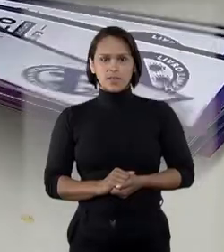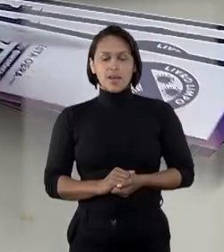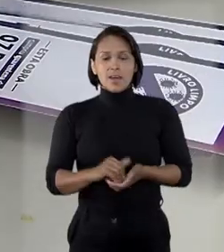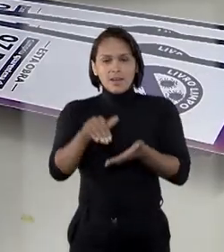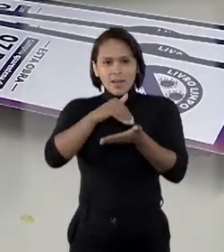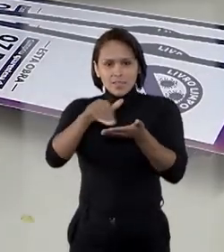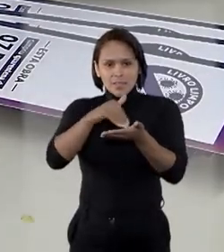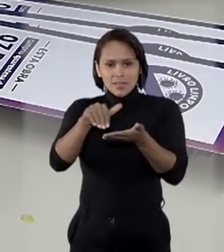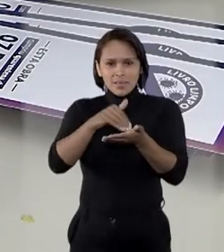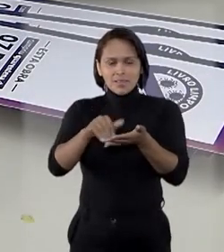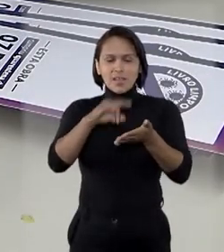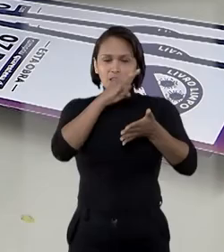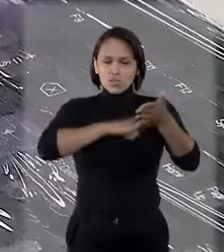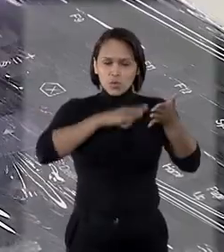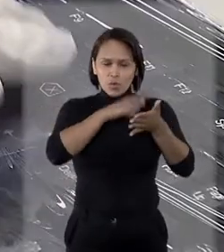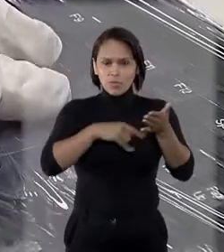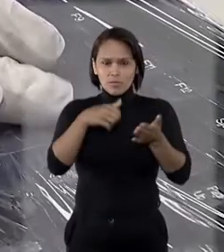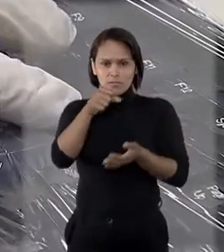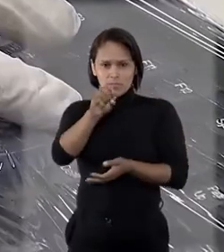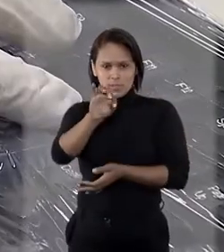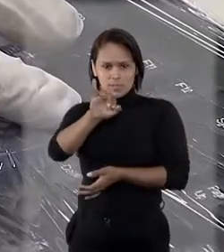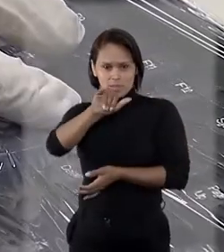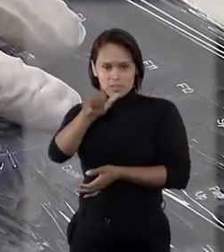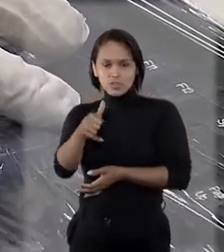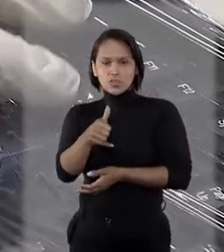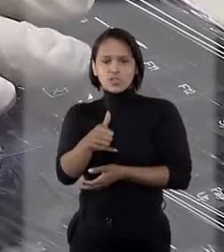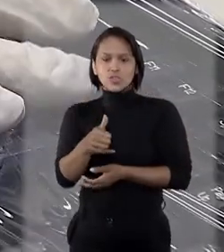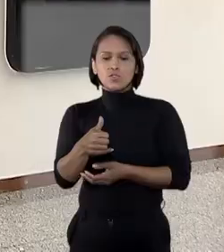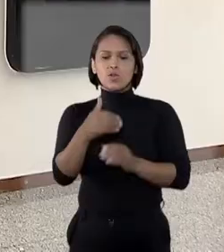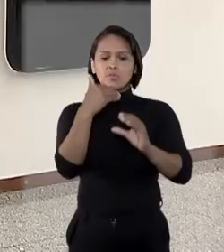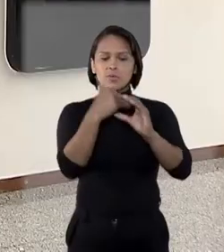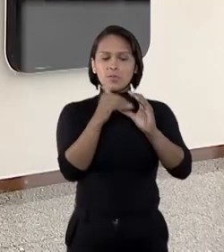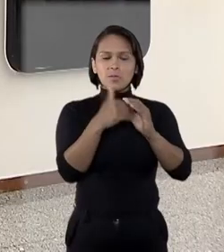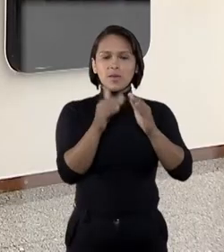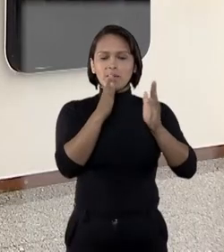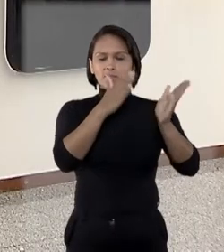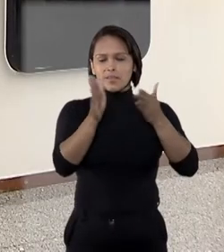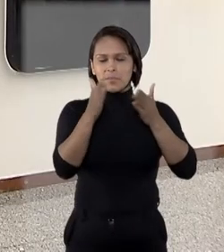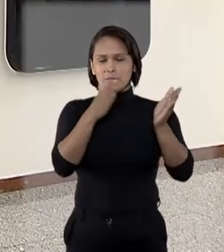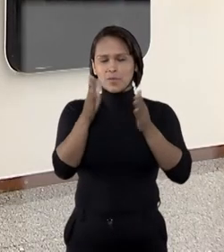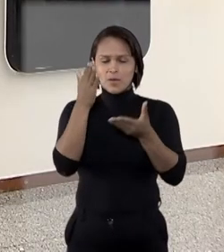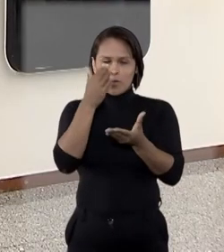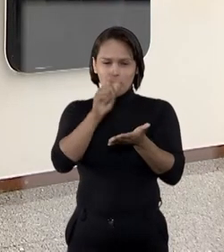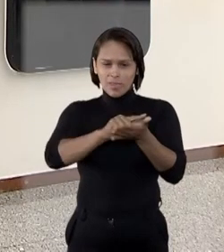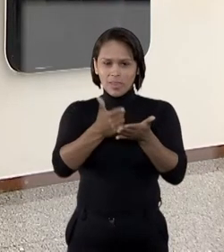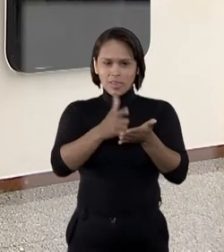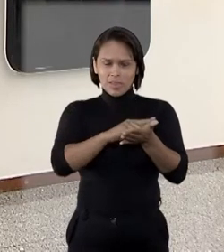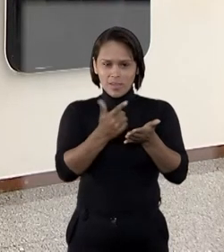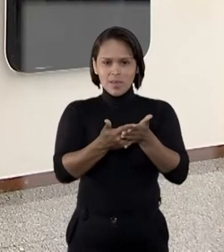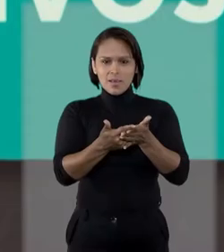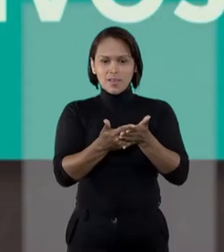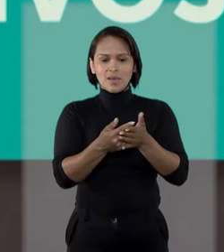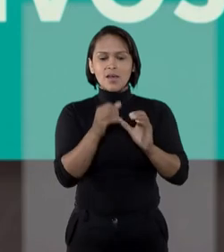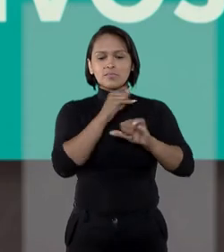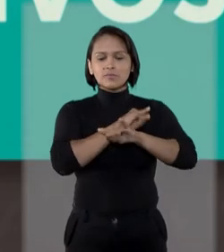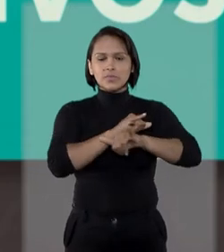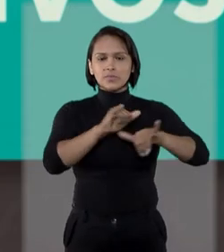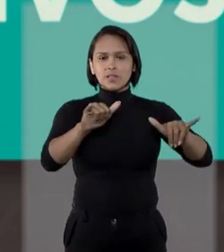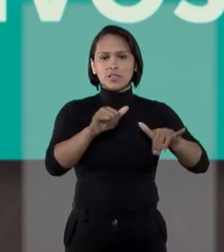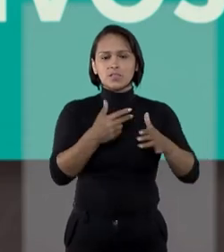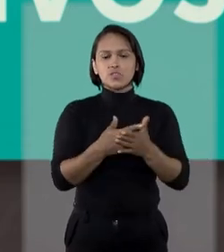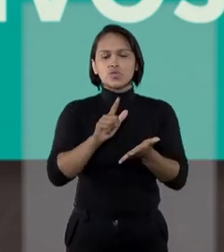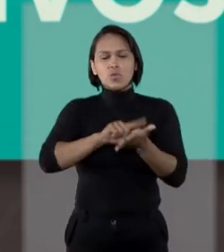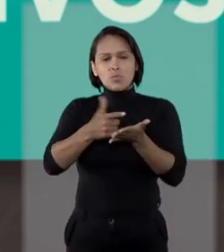A Secretaria de Documentação do Superior Tribunal de Justiça, por meio da Biblioteca Ministro Oscar Saraiva, lançou a